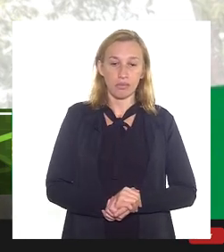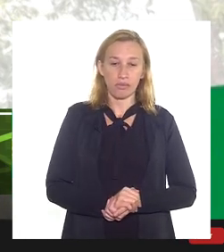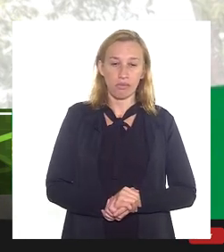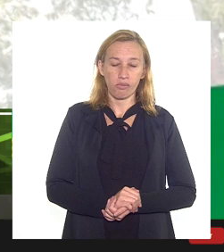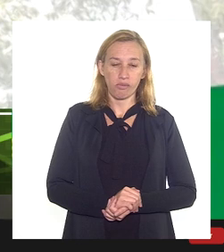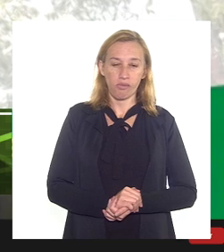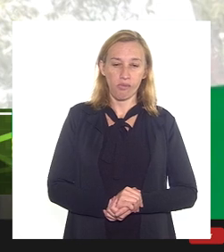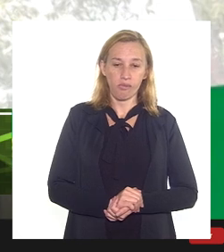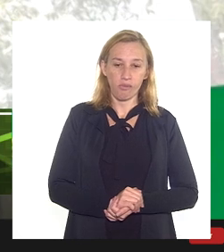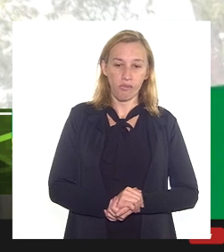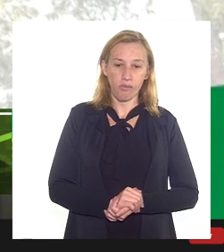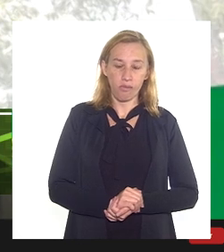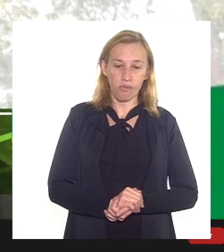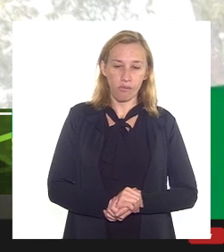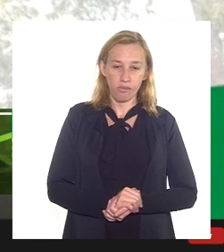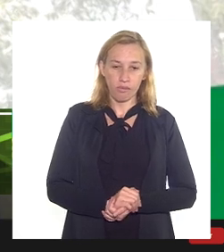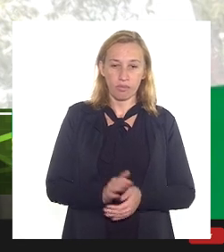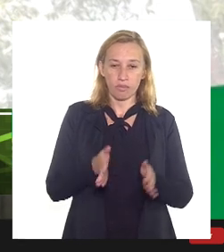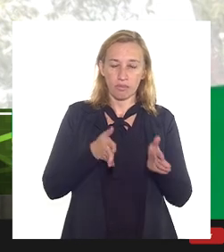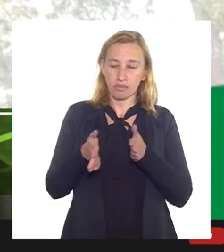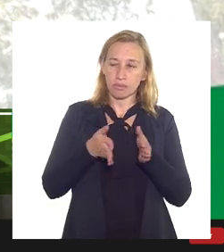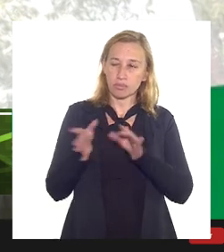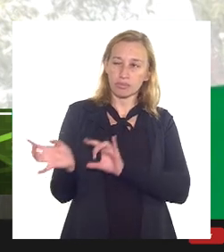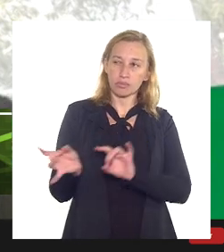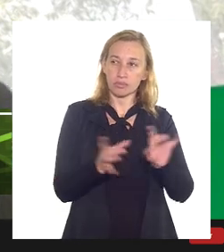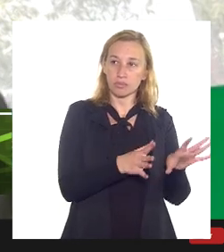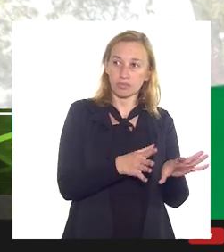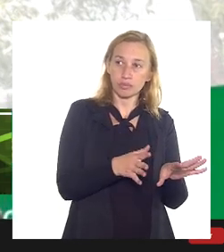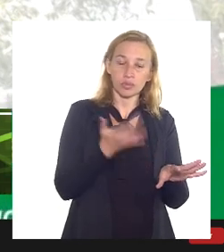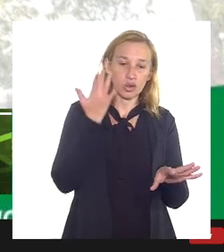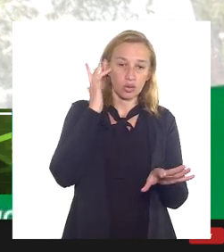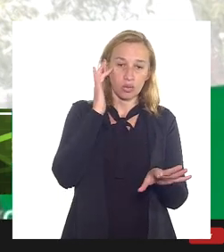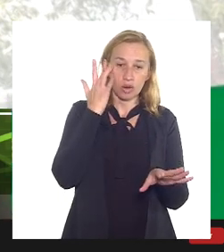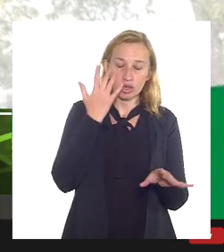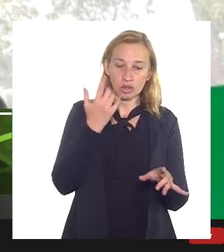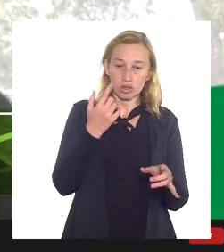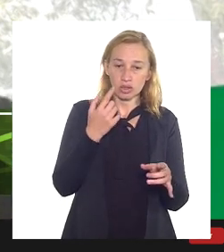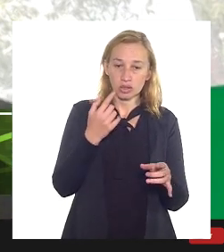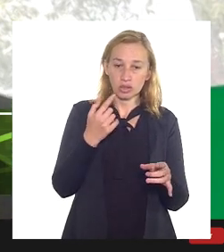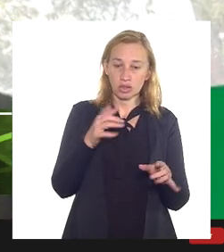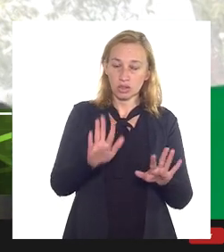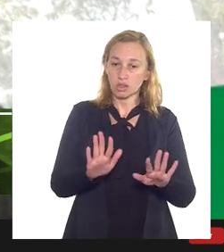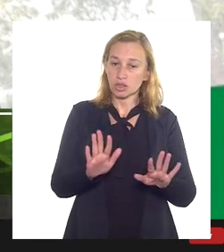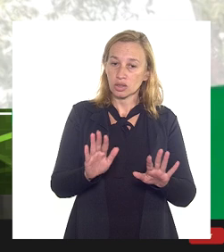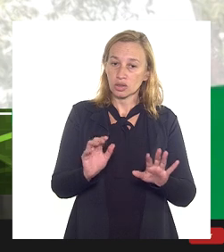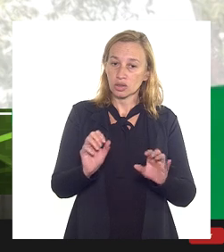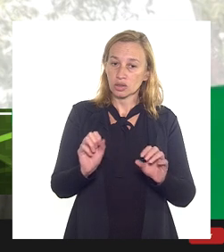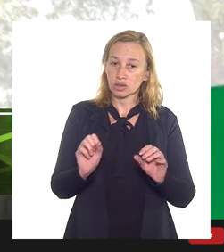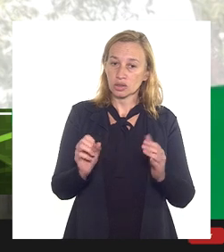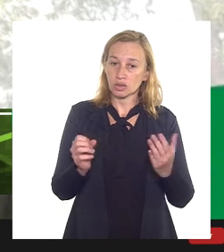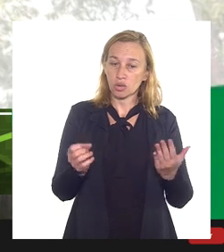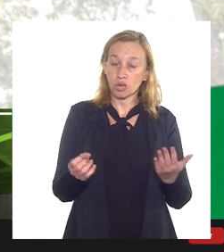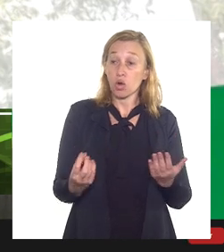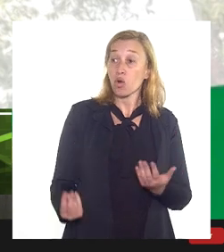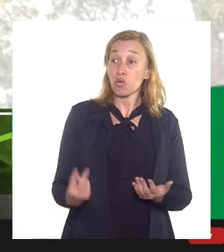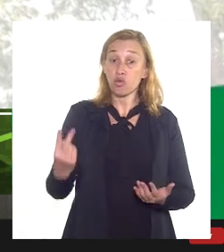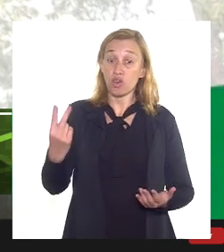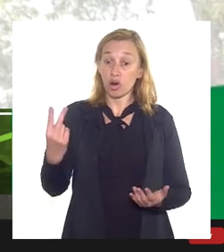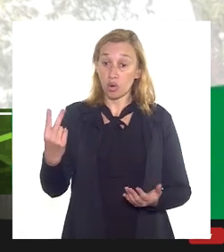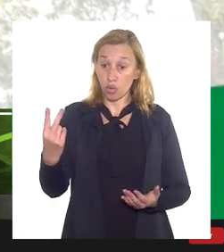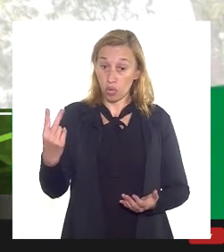a provisão de abandono eu acho que ela converge né esse cotejo entre o valor